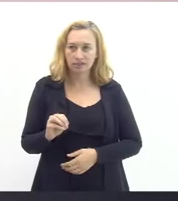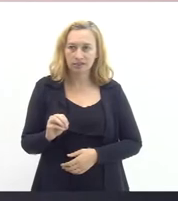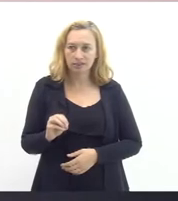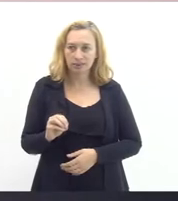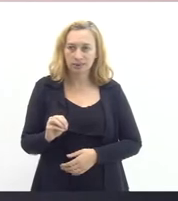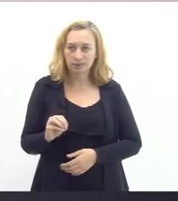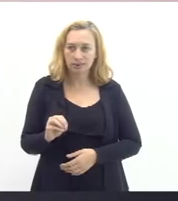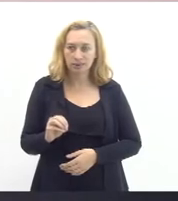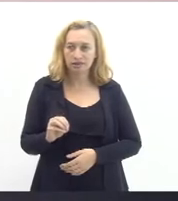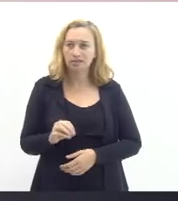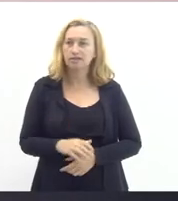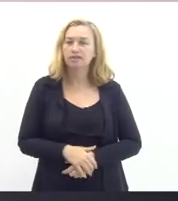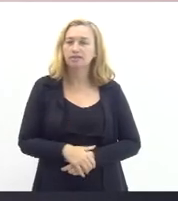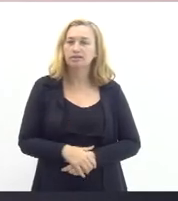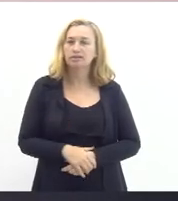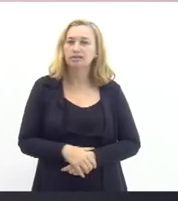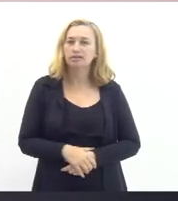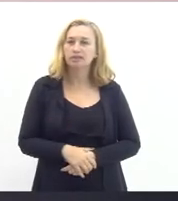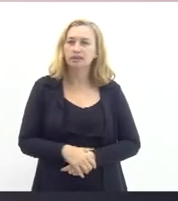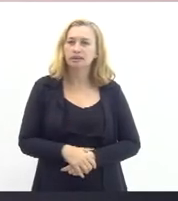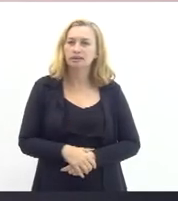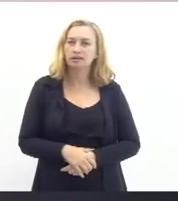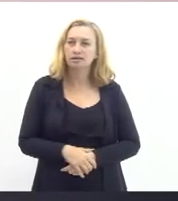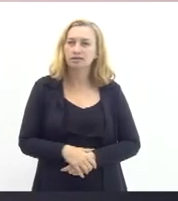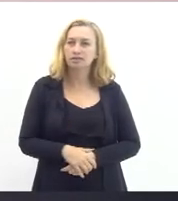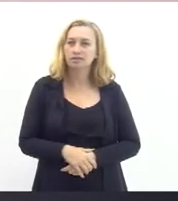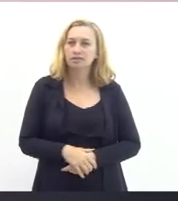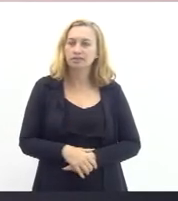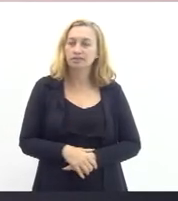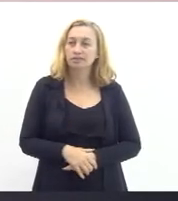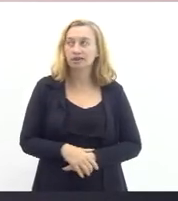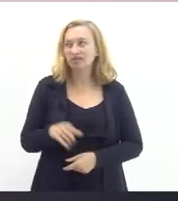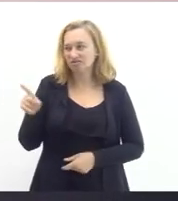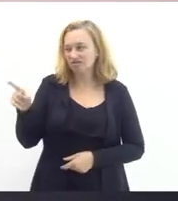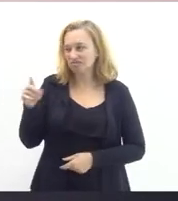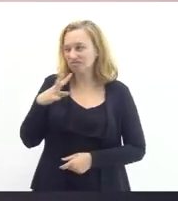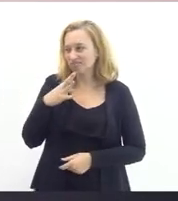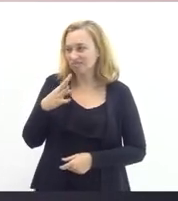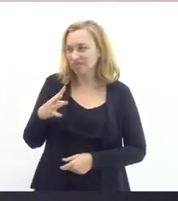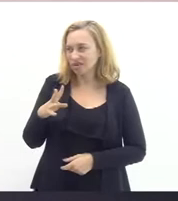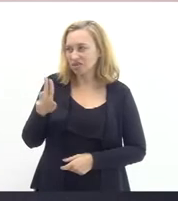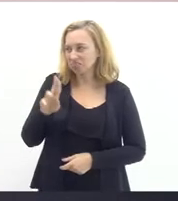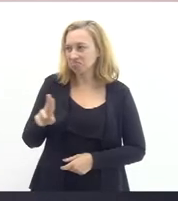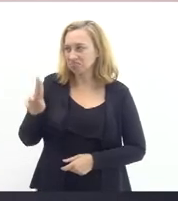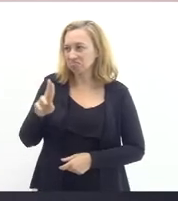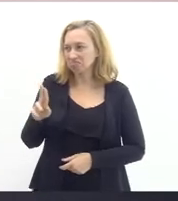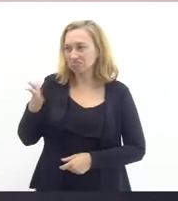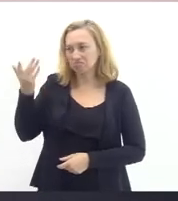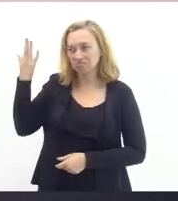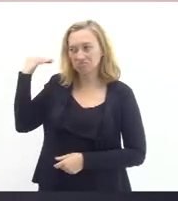sofrendo alguns aqui me conheceram sem usar óculos né mas hoje não dá mais